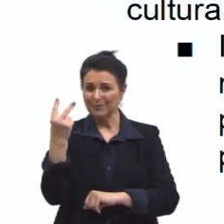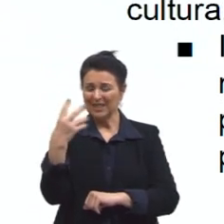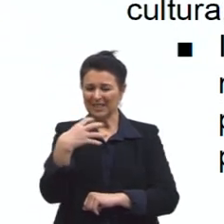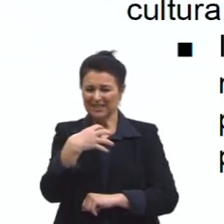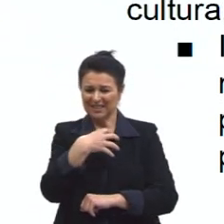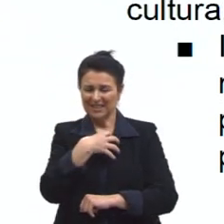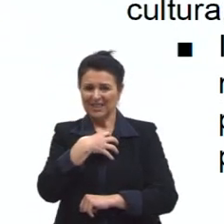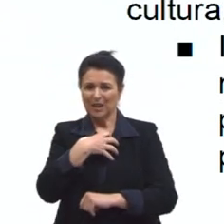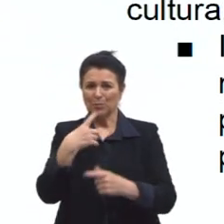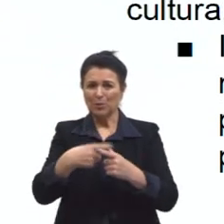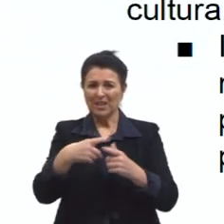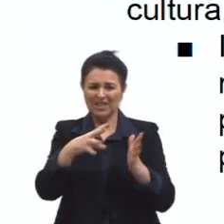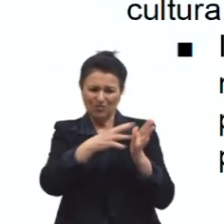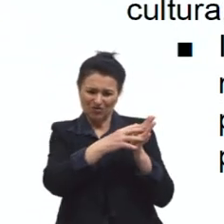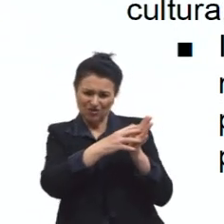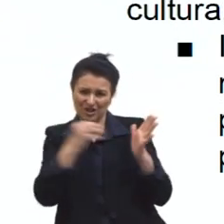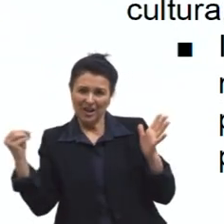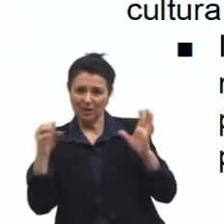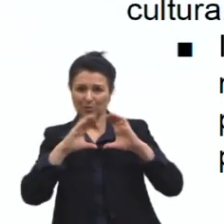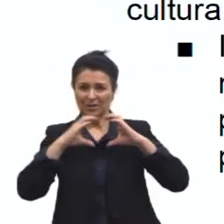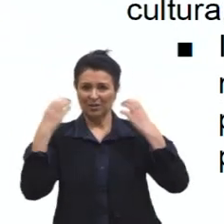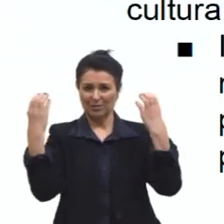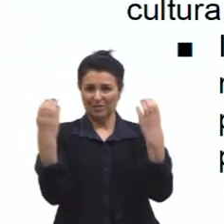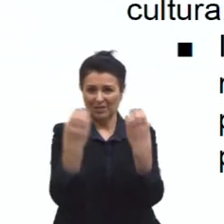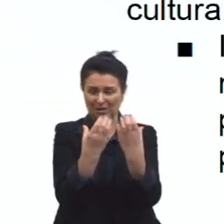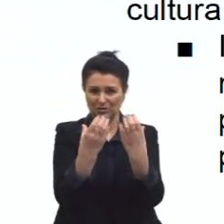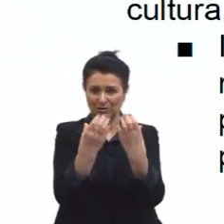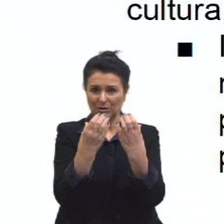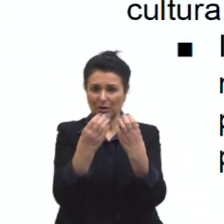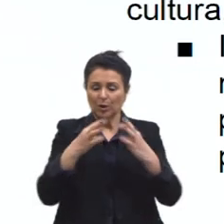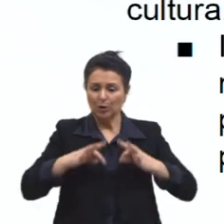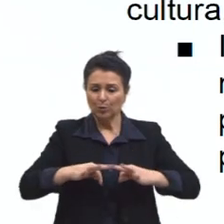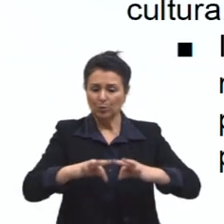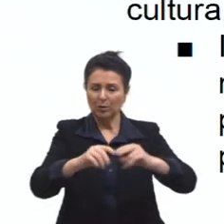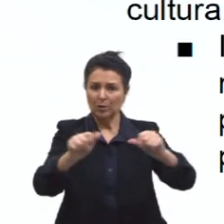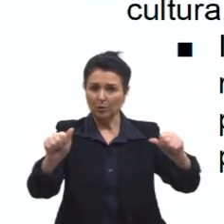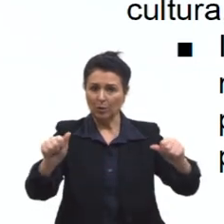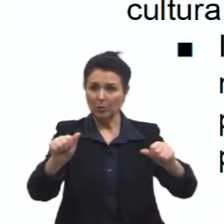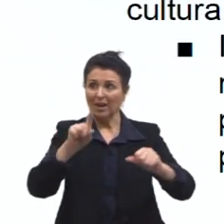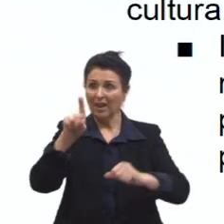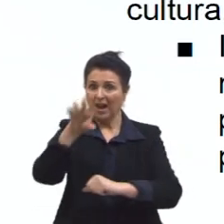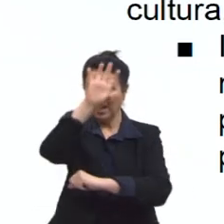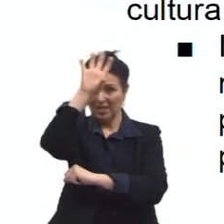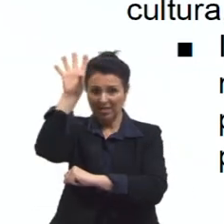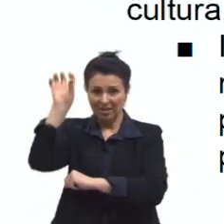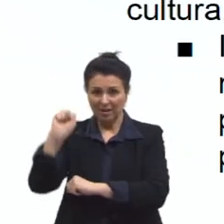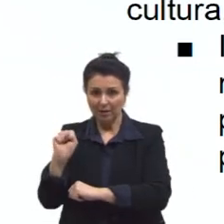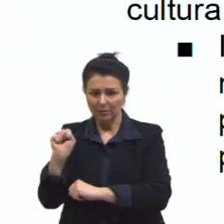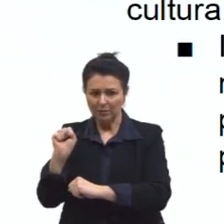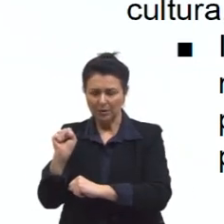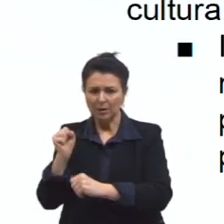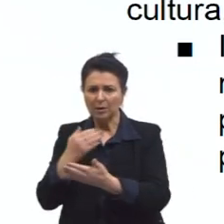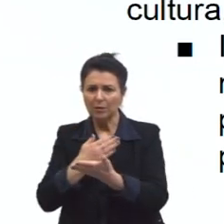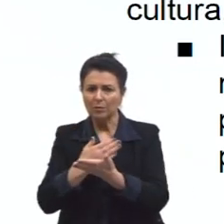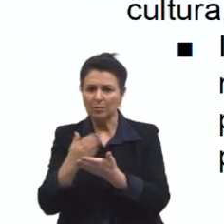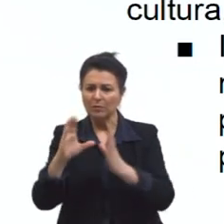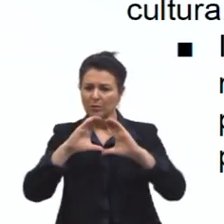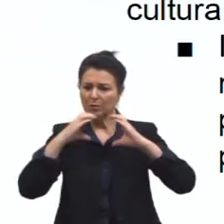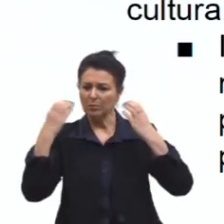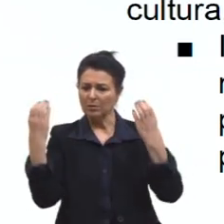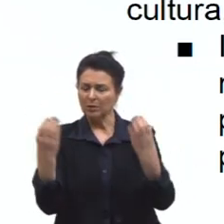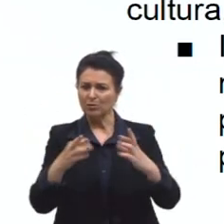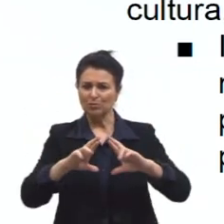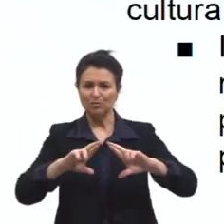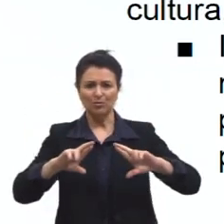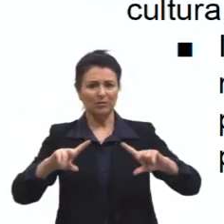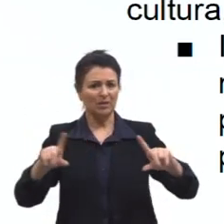eles eram retirados da sua comunidade, do seu território, trazidos para cá e inseridos numa comunidade de forma totalmente